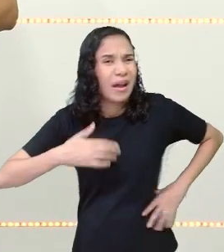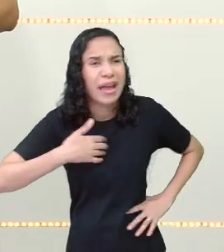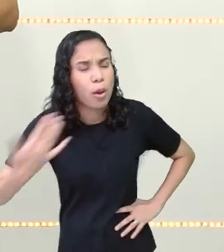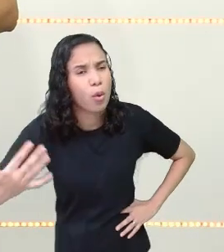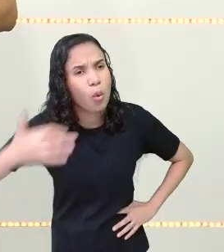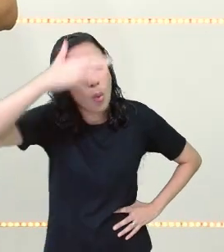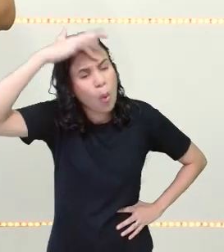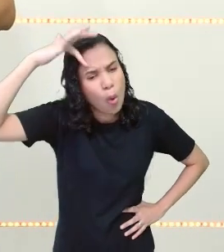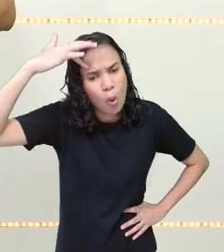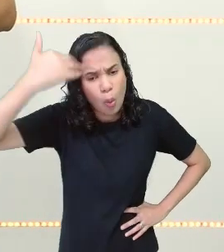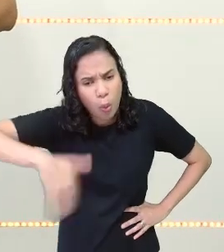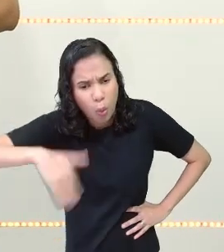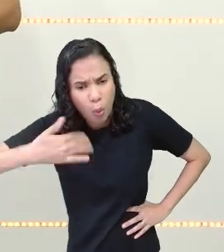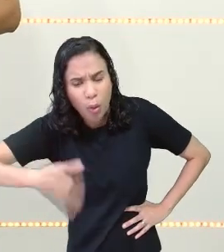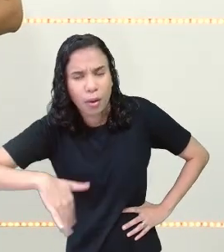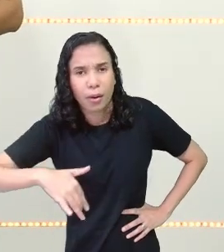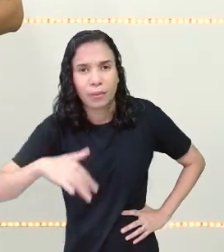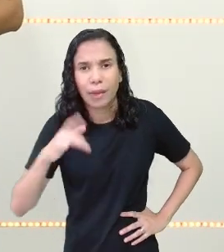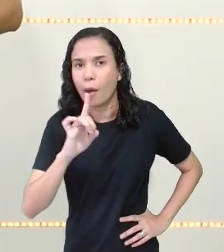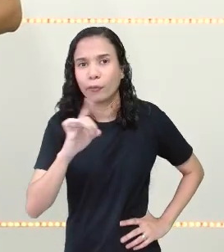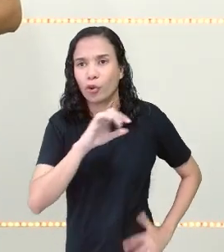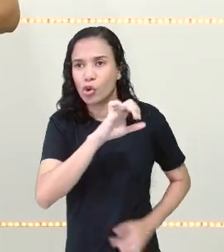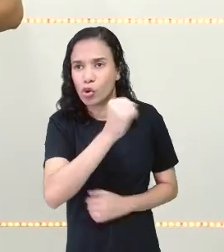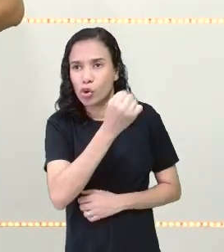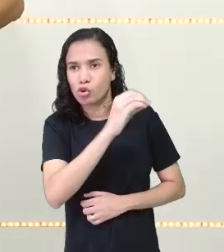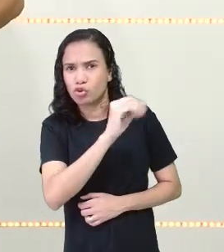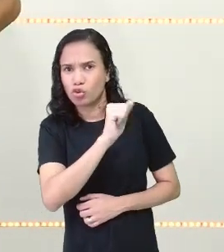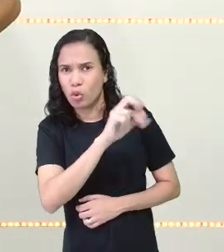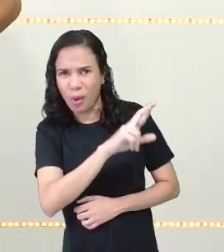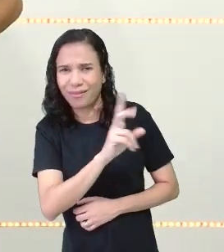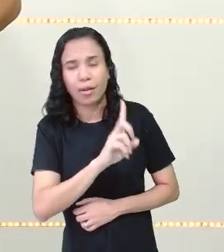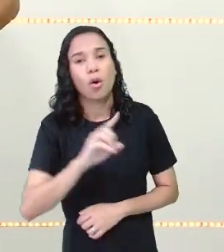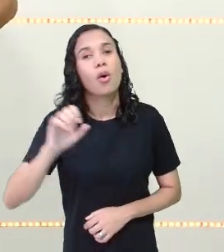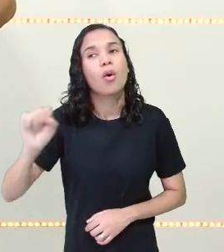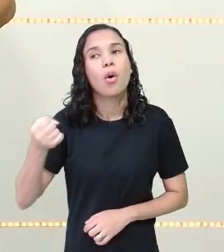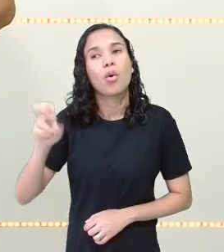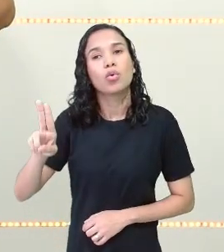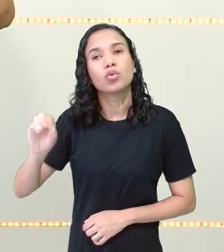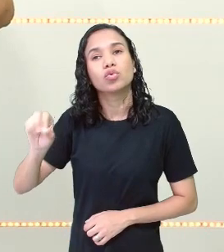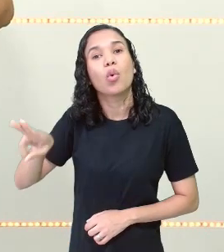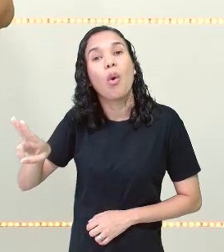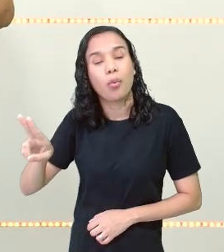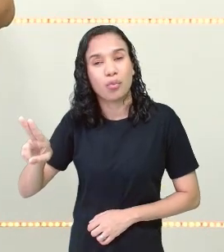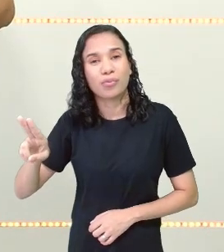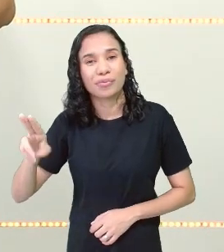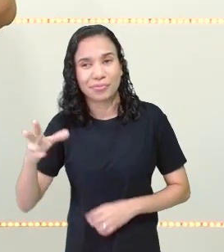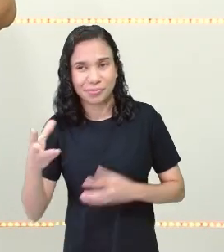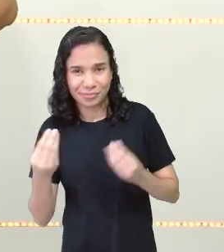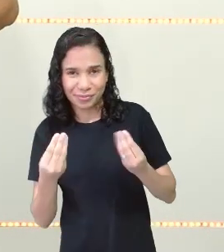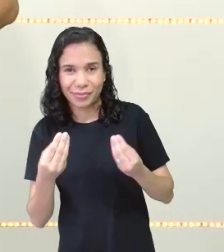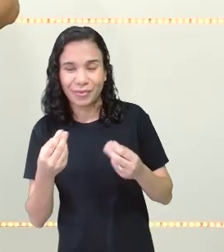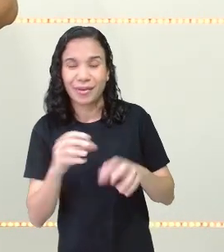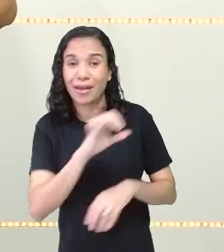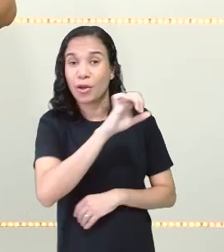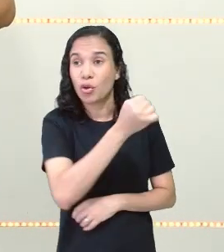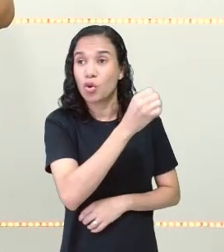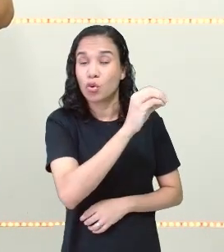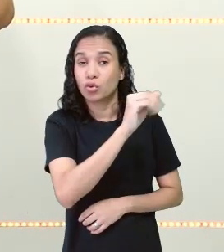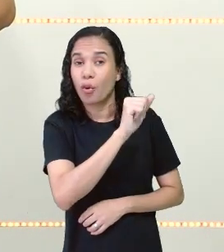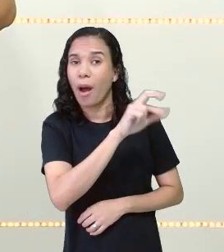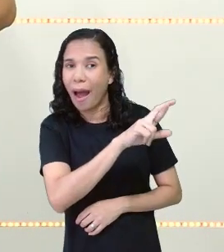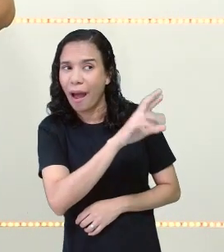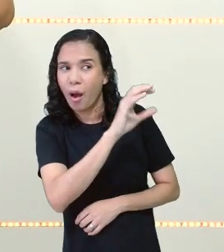soei muito. Não, você não soou muito, você suou, tá? Muito. Porque soar